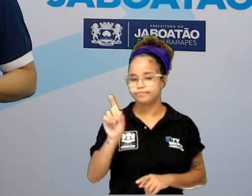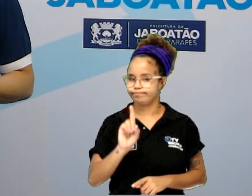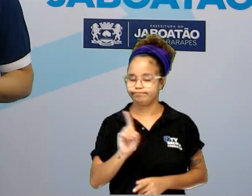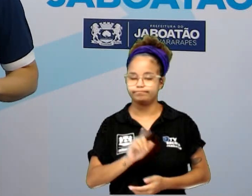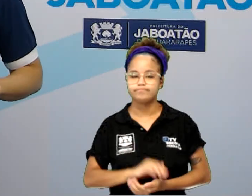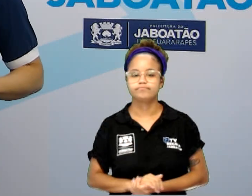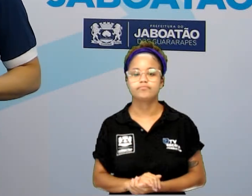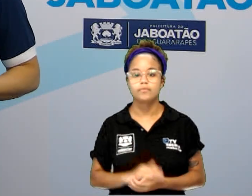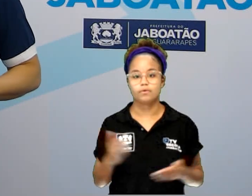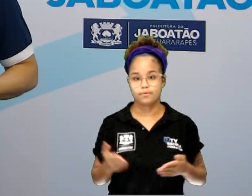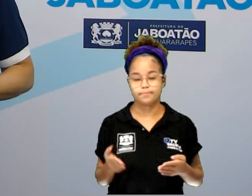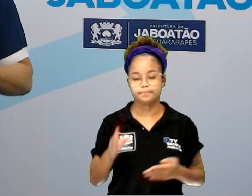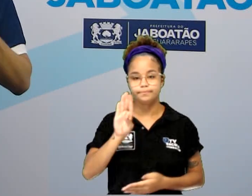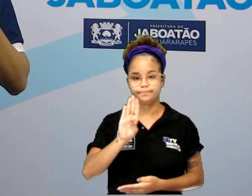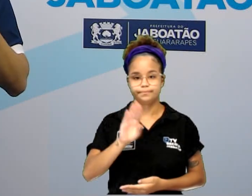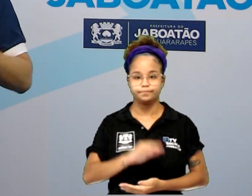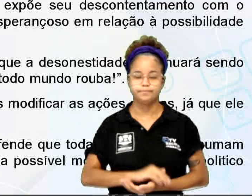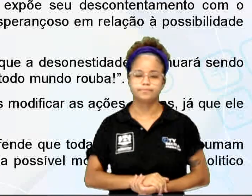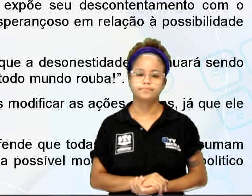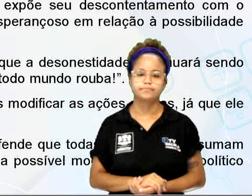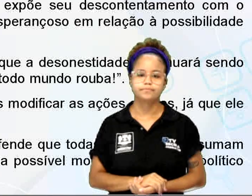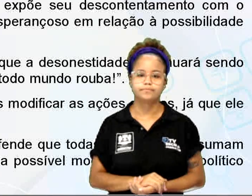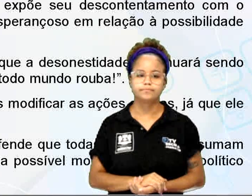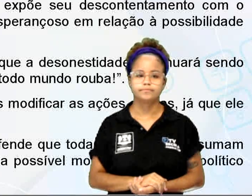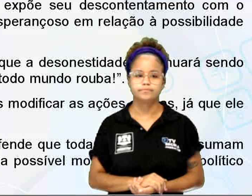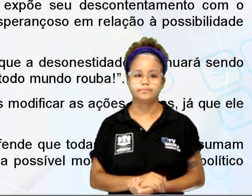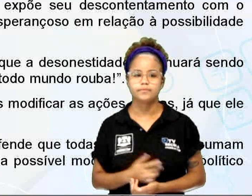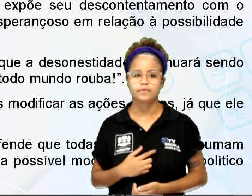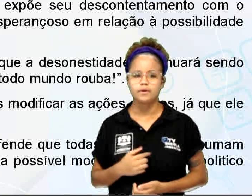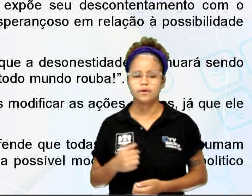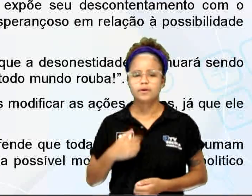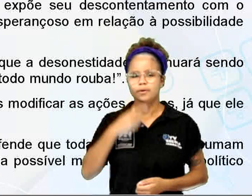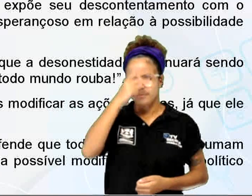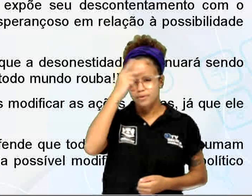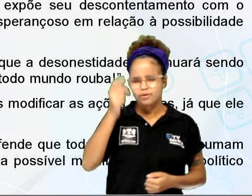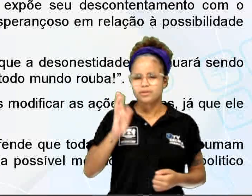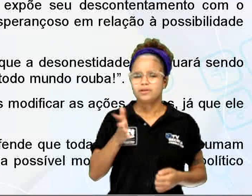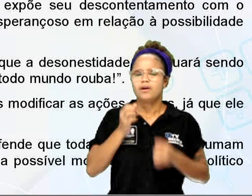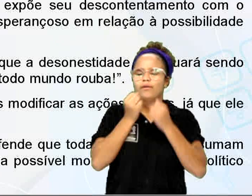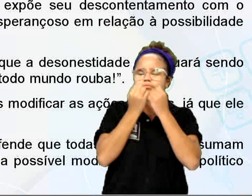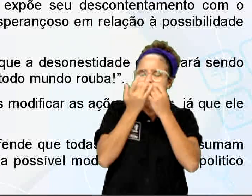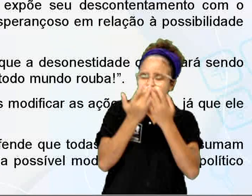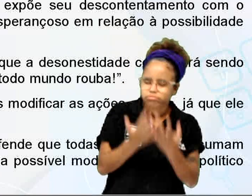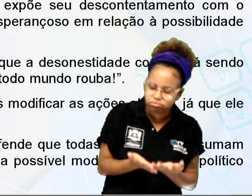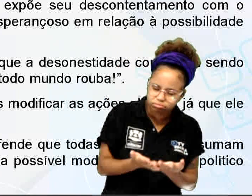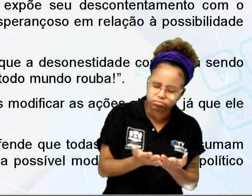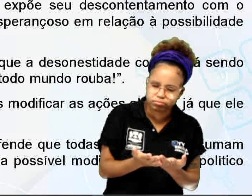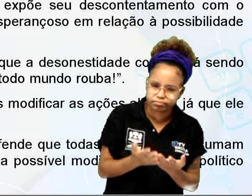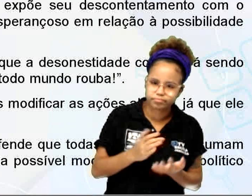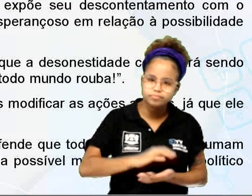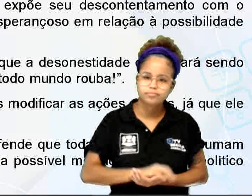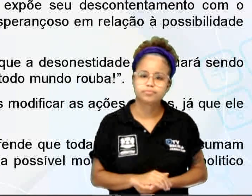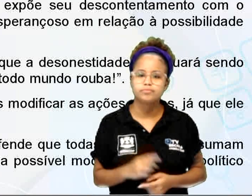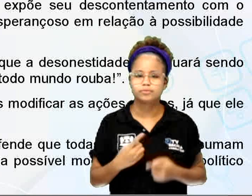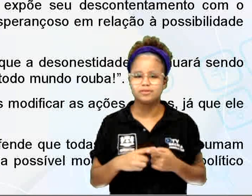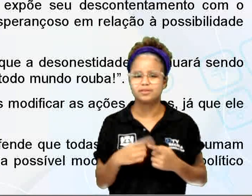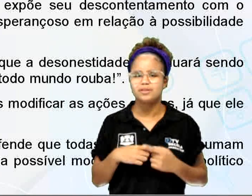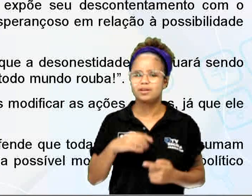Vamos para o item B. Se trata de um desabafo através do qual o Eulírico expõe seu descontentamento com o cenário